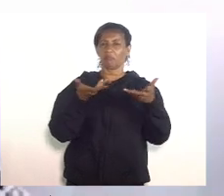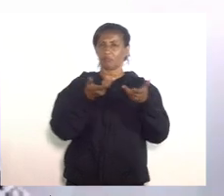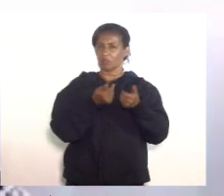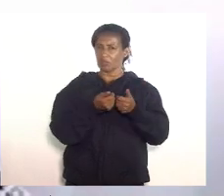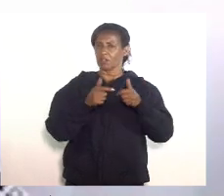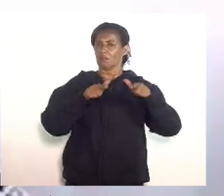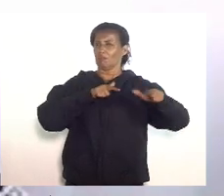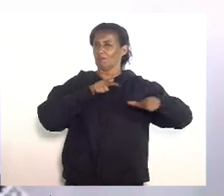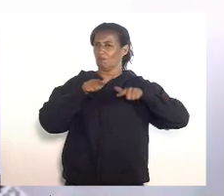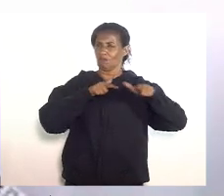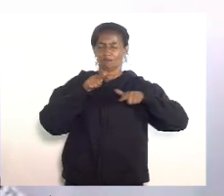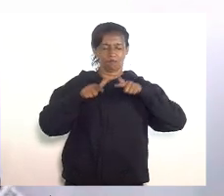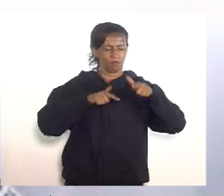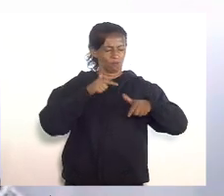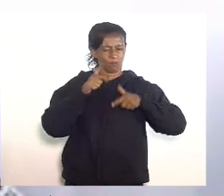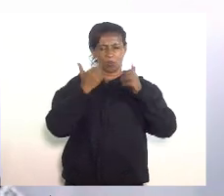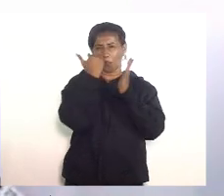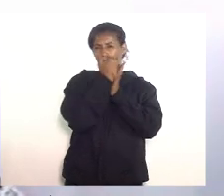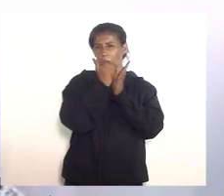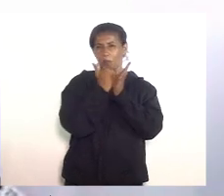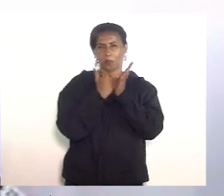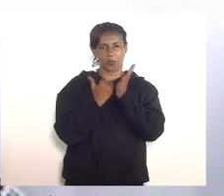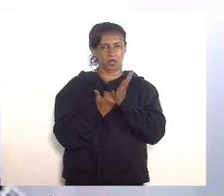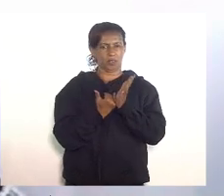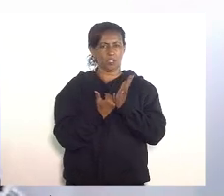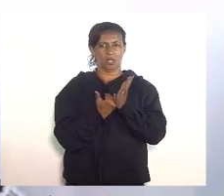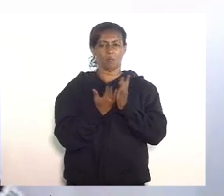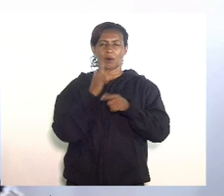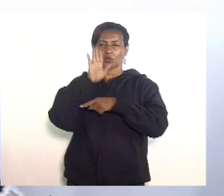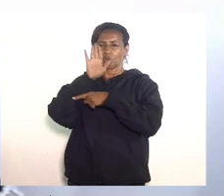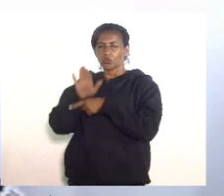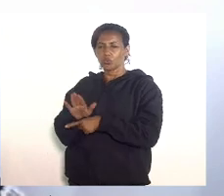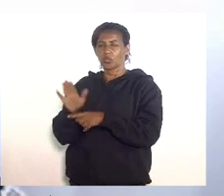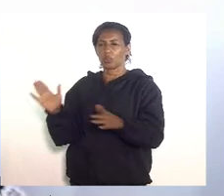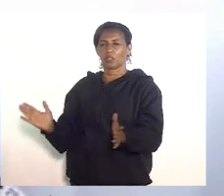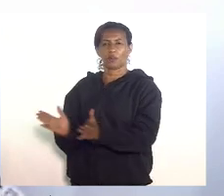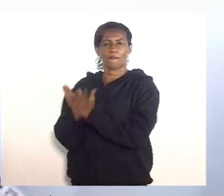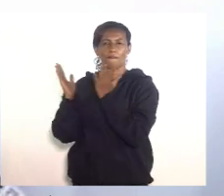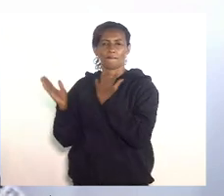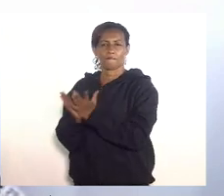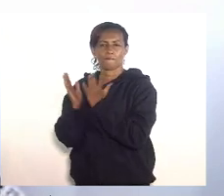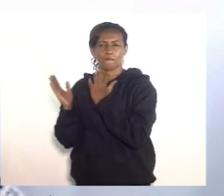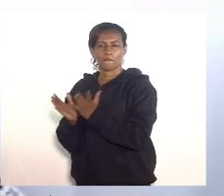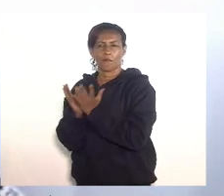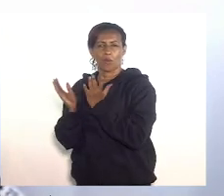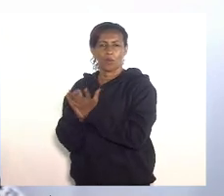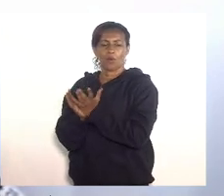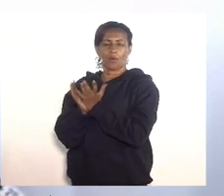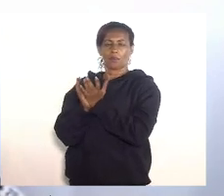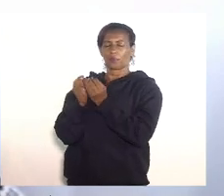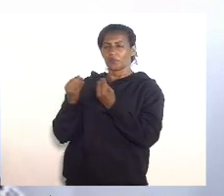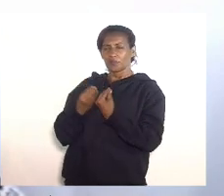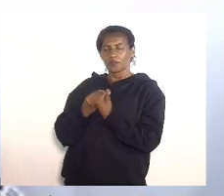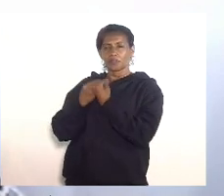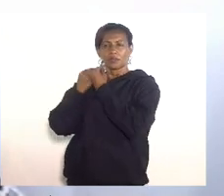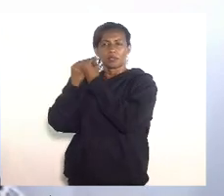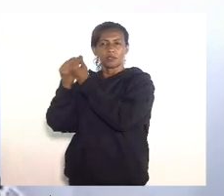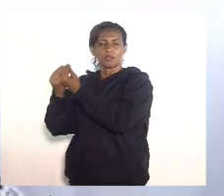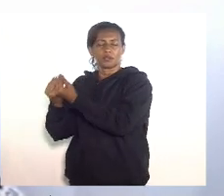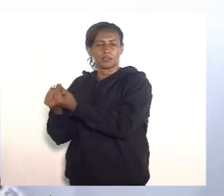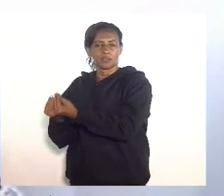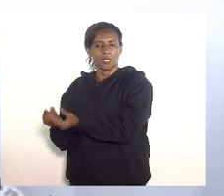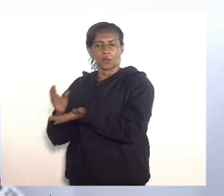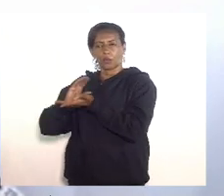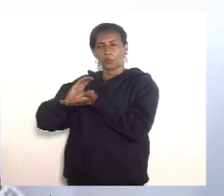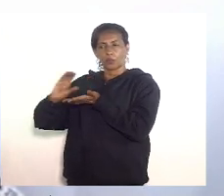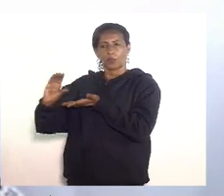um grande programa voltado para as comunidades carentes seja na distribuição da verba